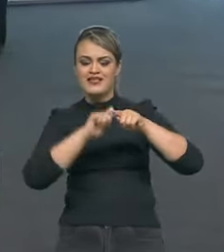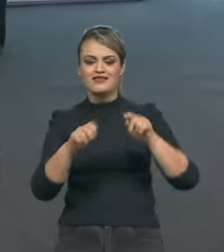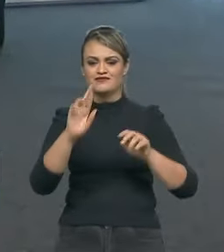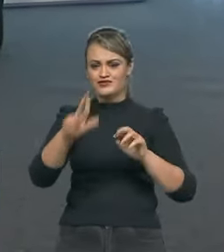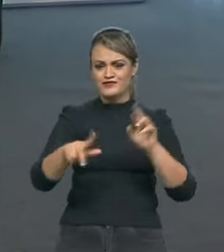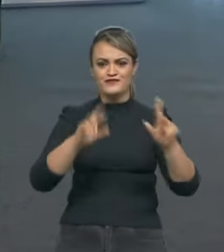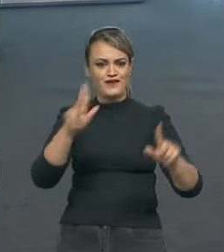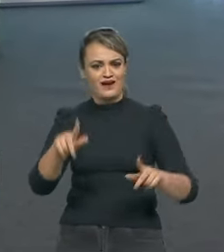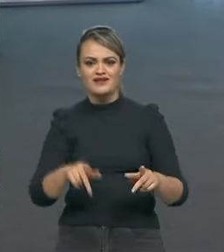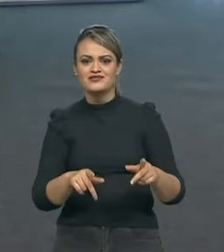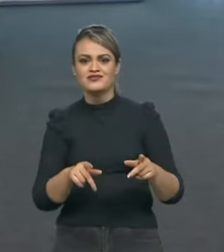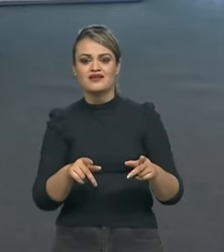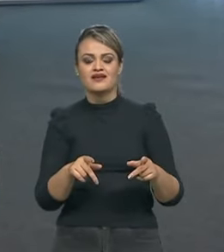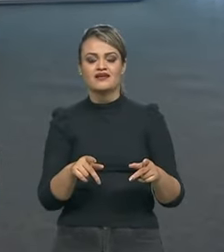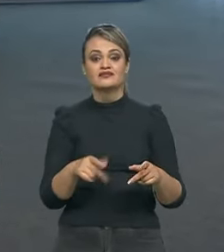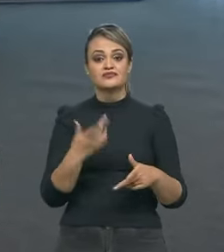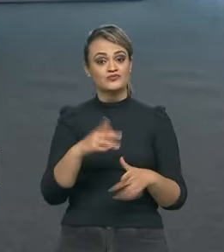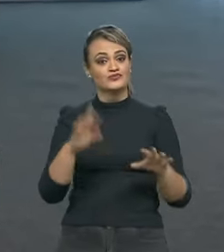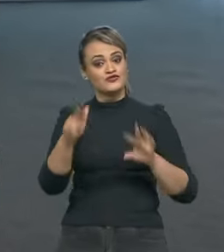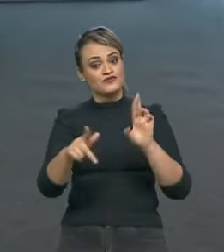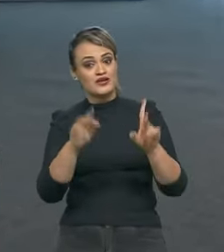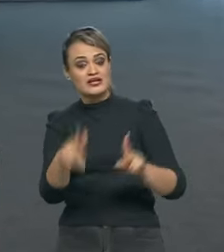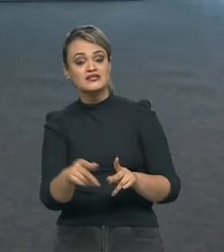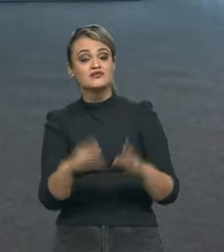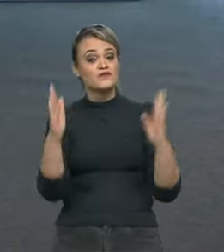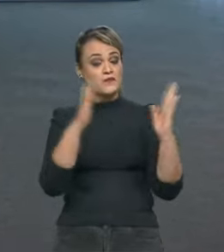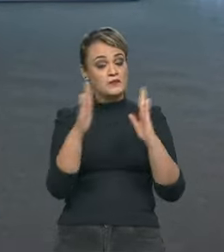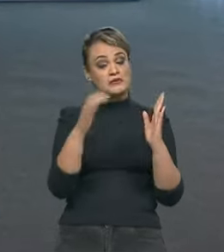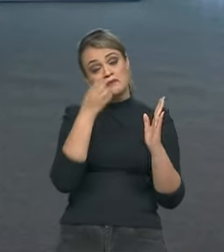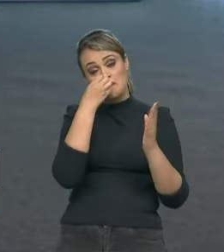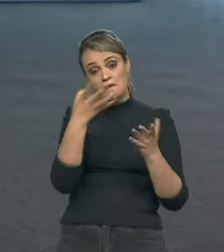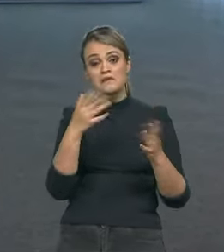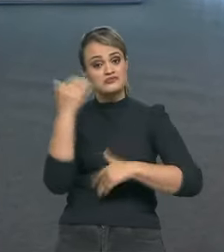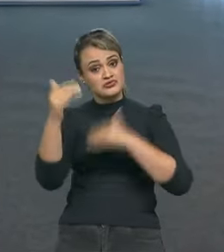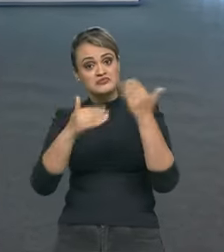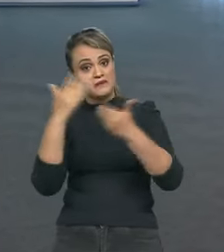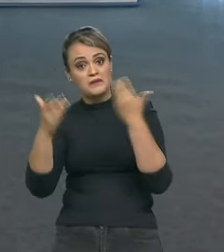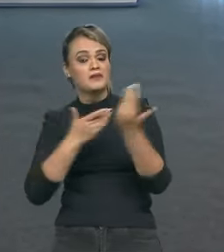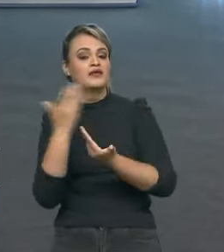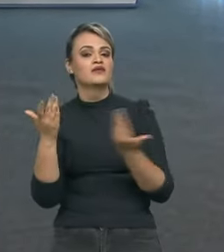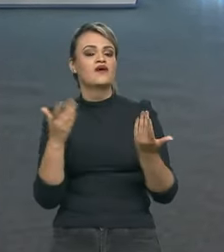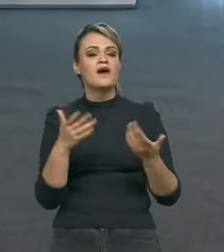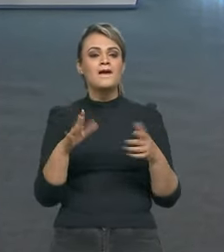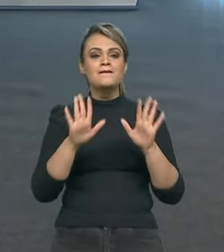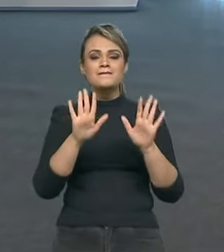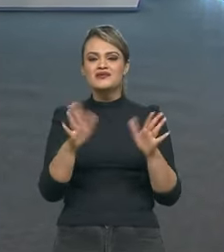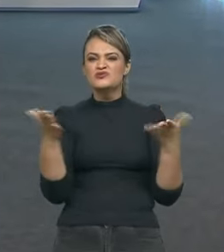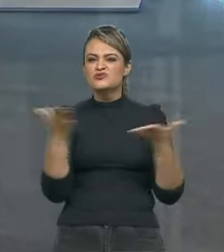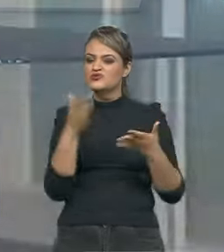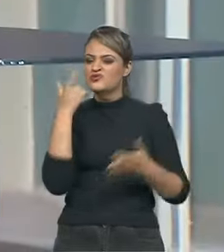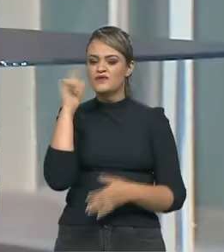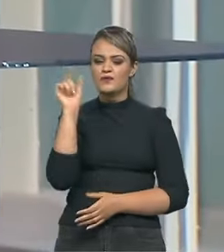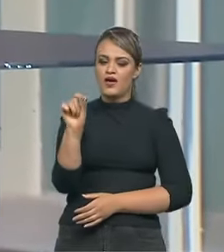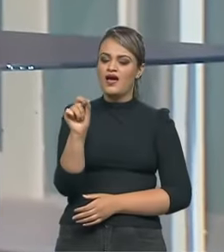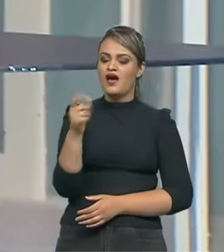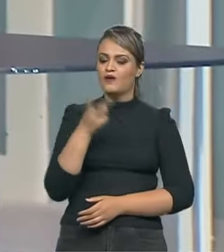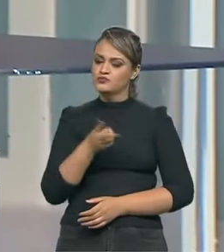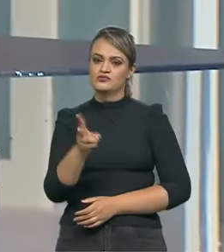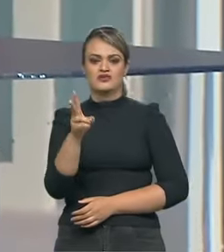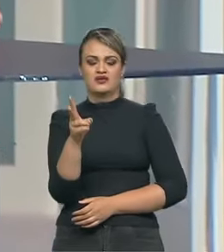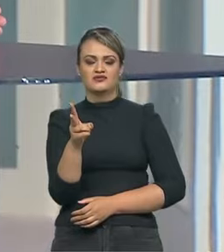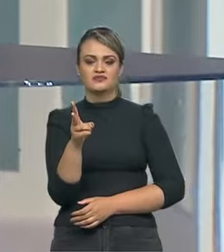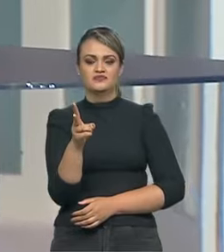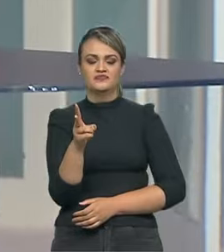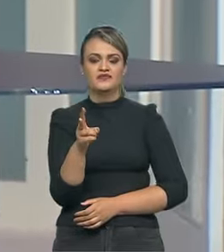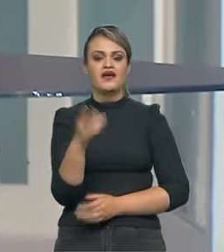companhias de pneus diferentes. Então foi uma época muito boa, o desenvolvimento e tudo. Hoje em dia você vê a continuidade, né?